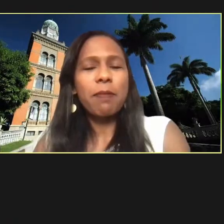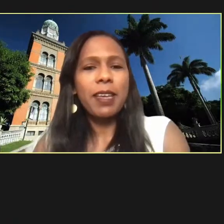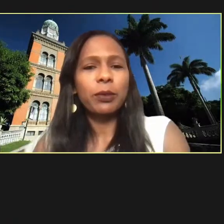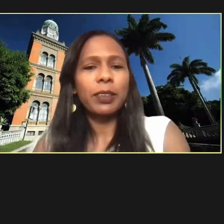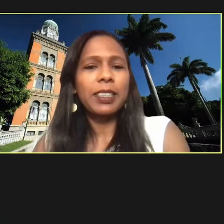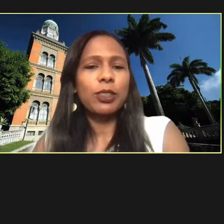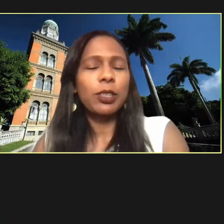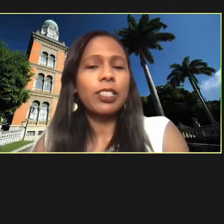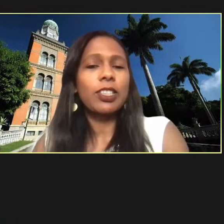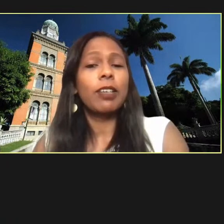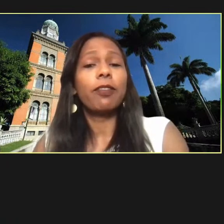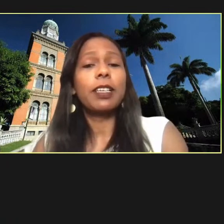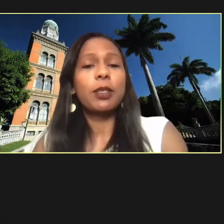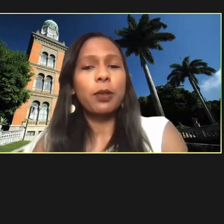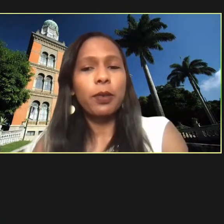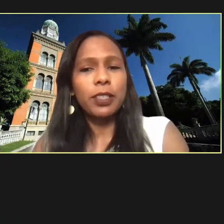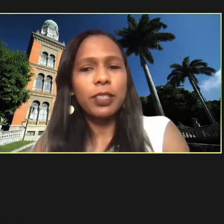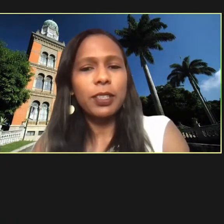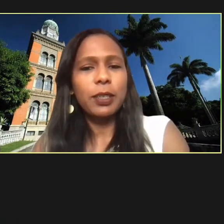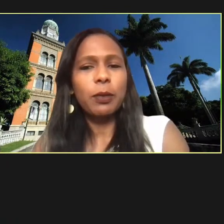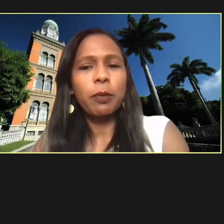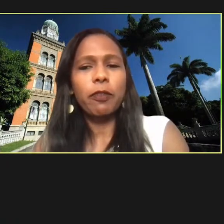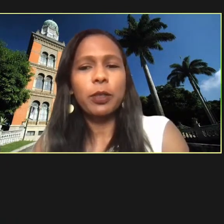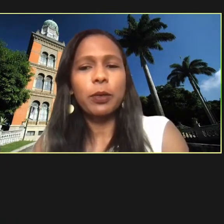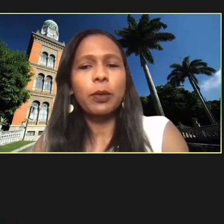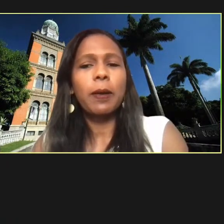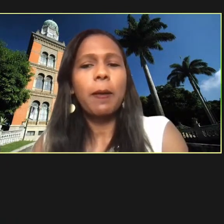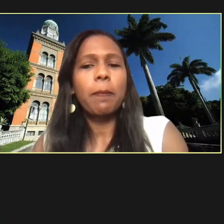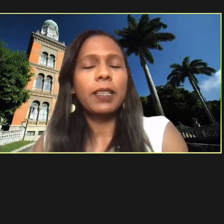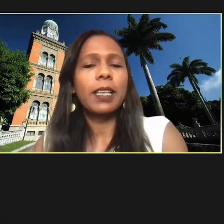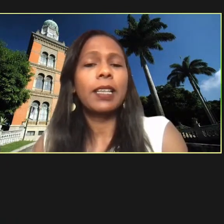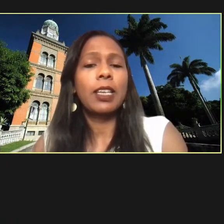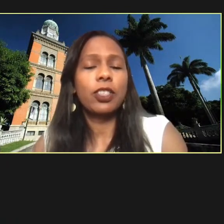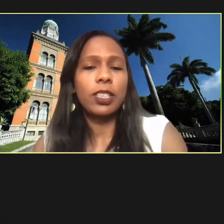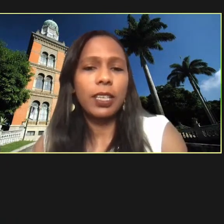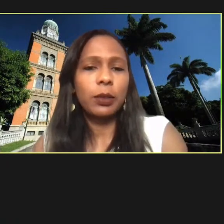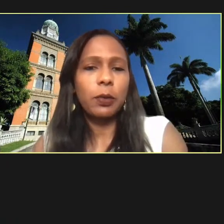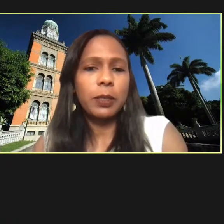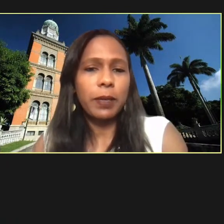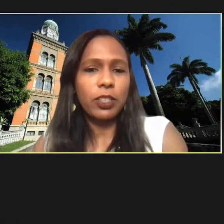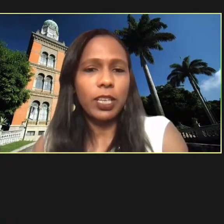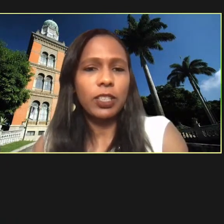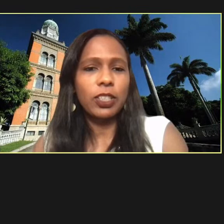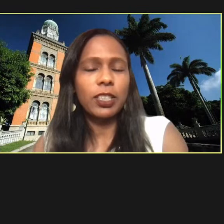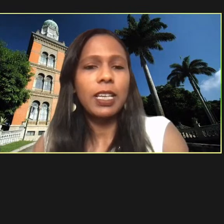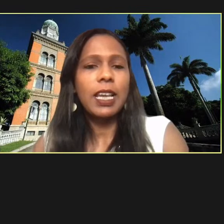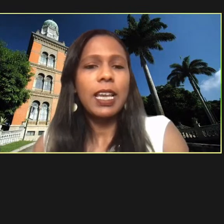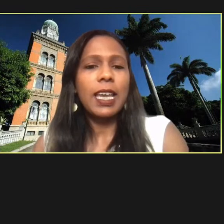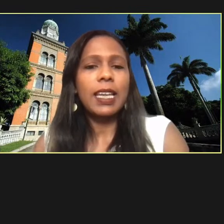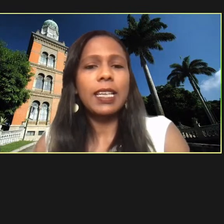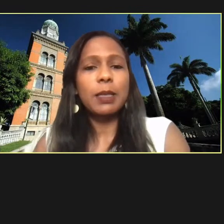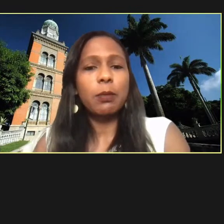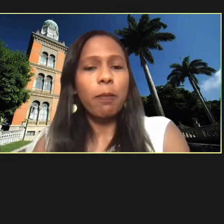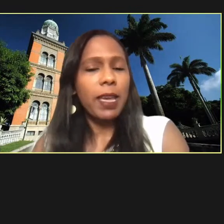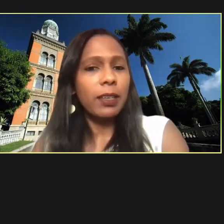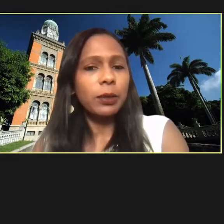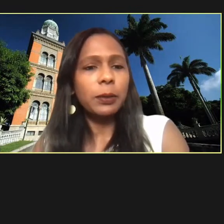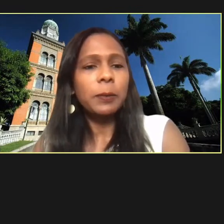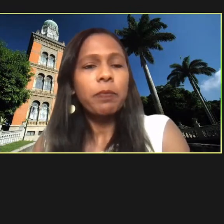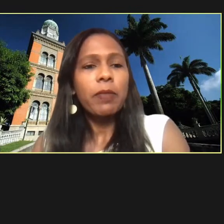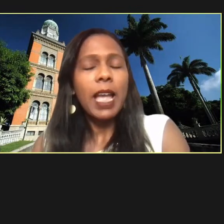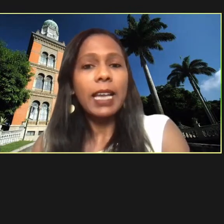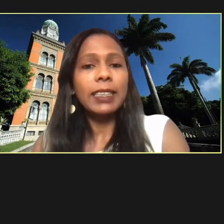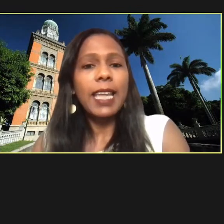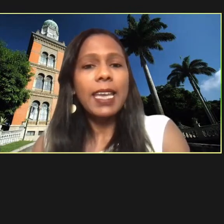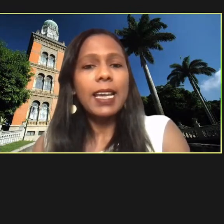conhecimento de todas as reflexões que o professor Bernardo Rente trouxe para a gente nesse momento